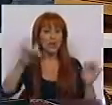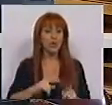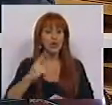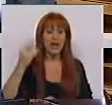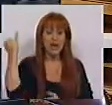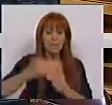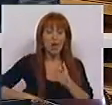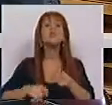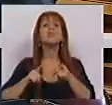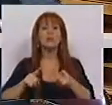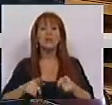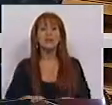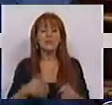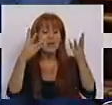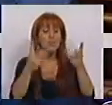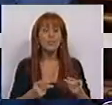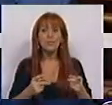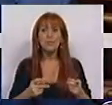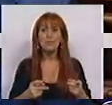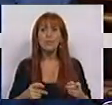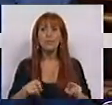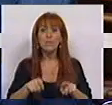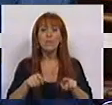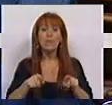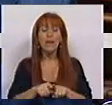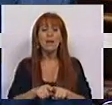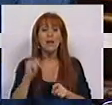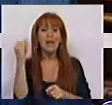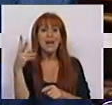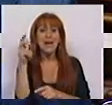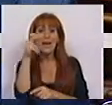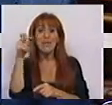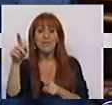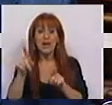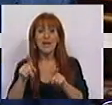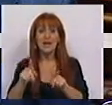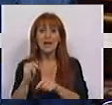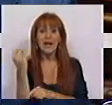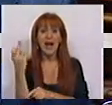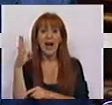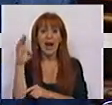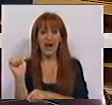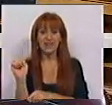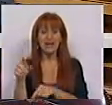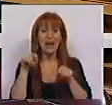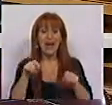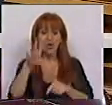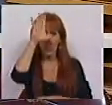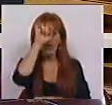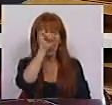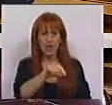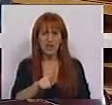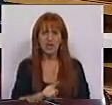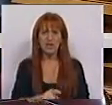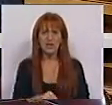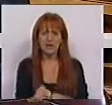impostos seriam em IVA e seriam em IRS. Este Governo